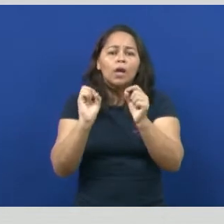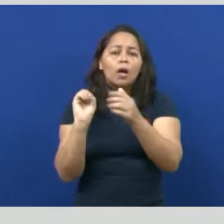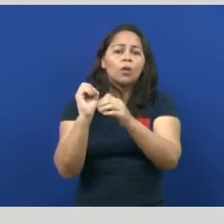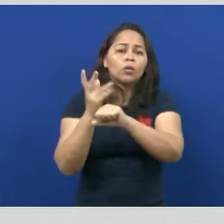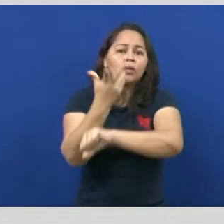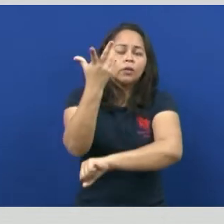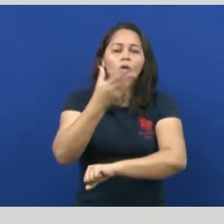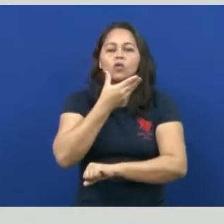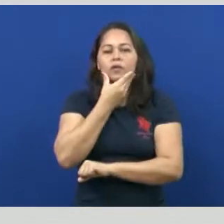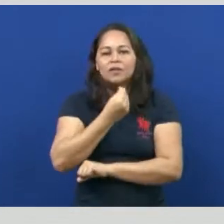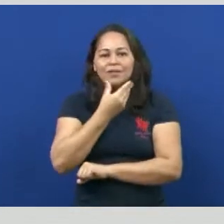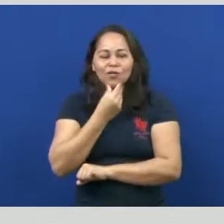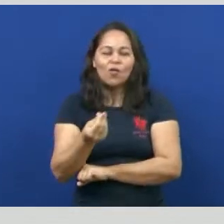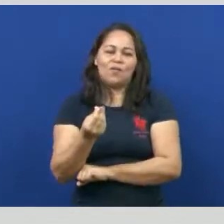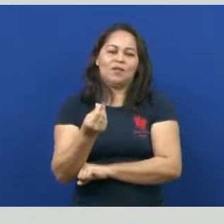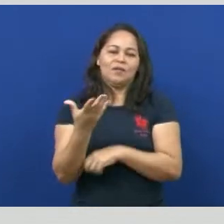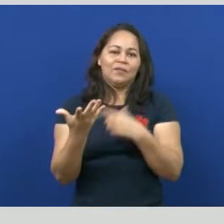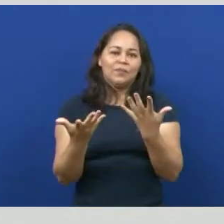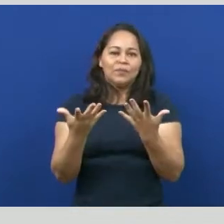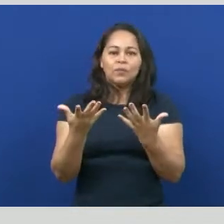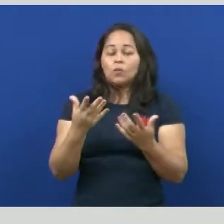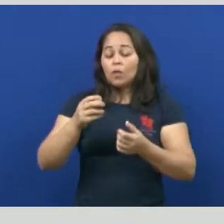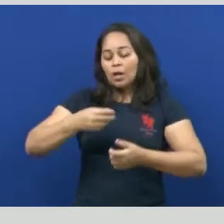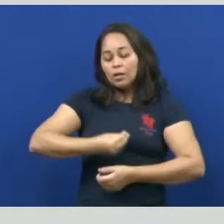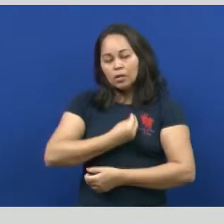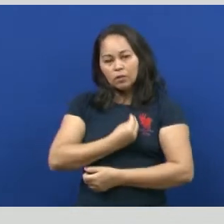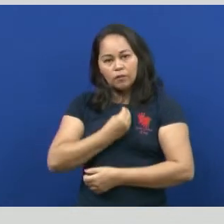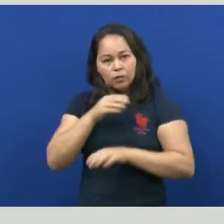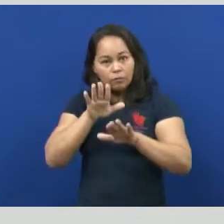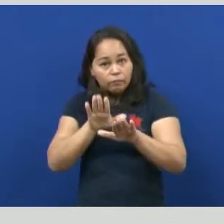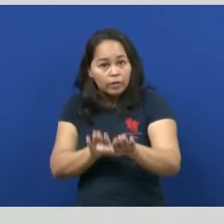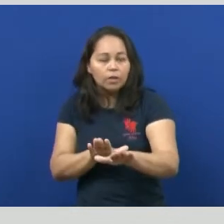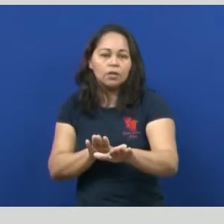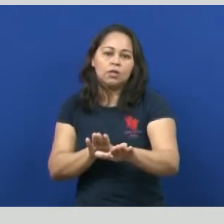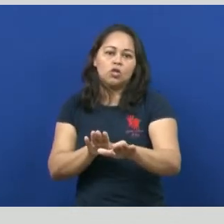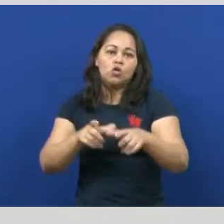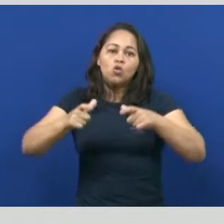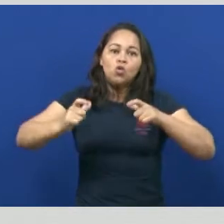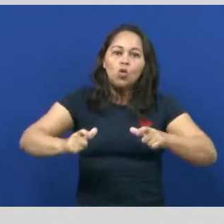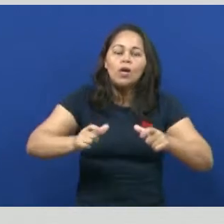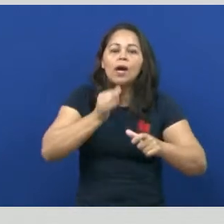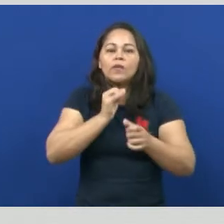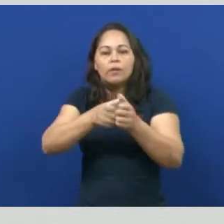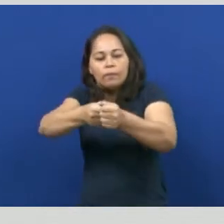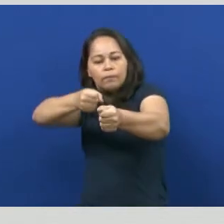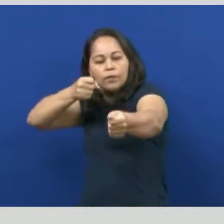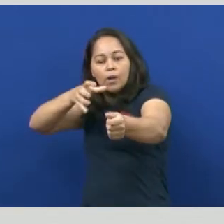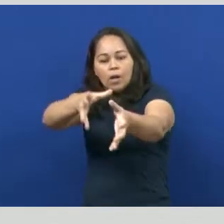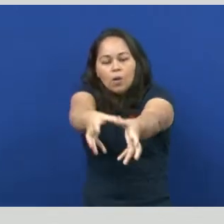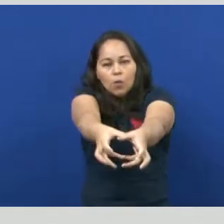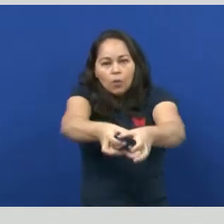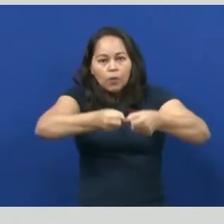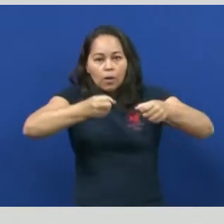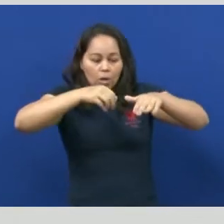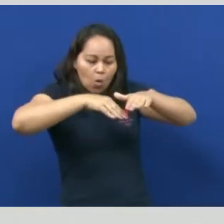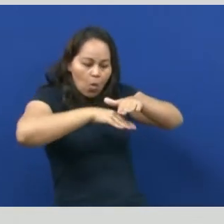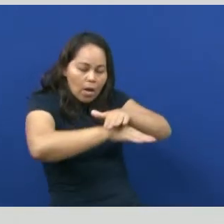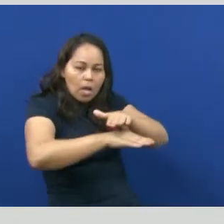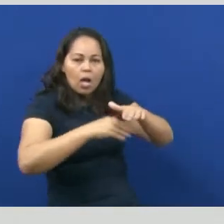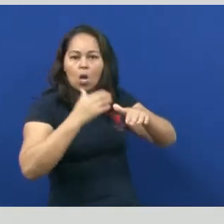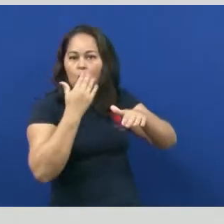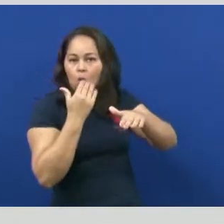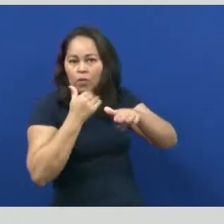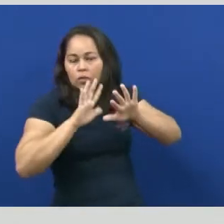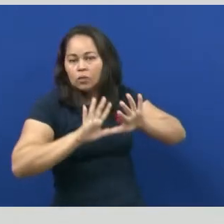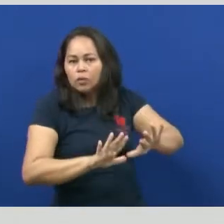hominídeos, eles eram essencialmente nômades e viviam a partir da caça e da coleta. Eles eram